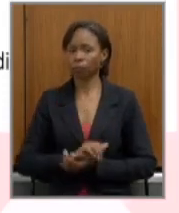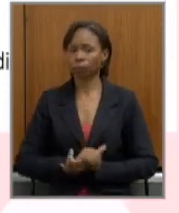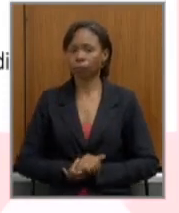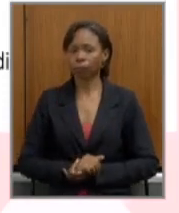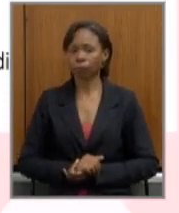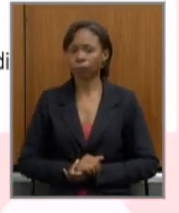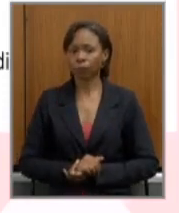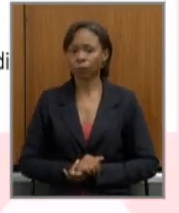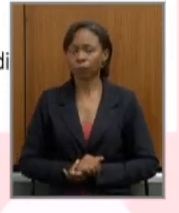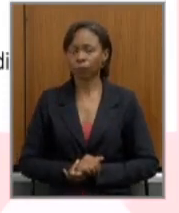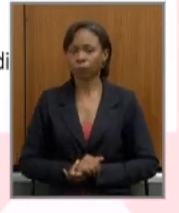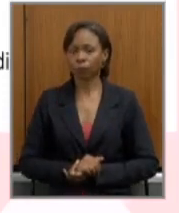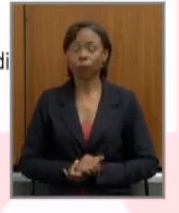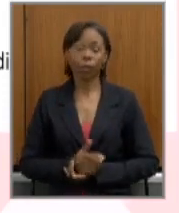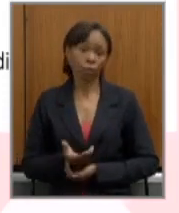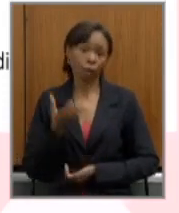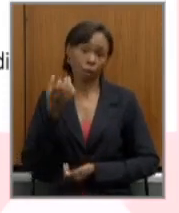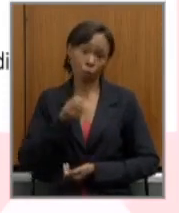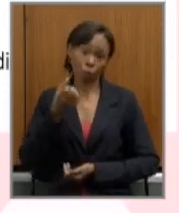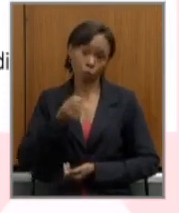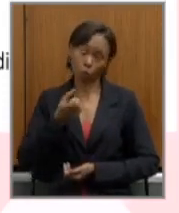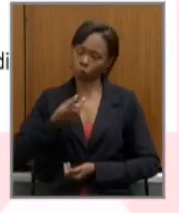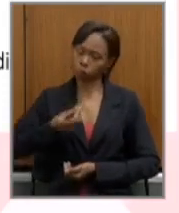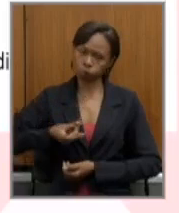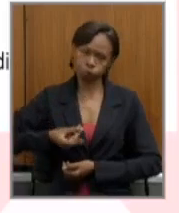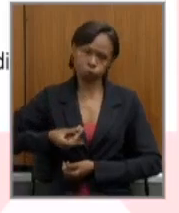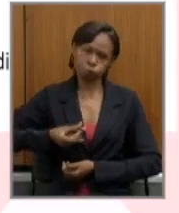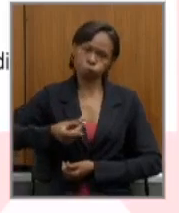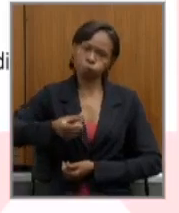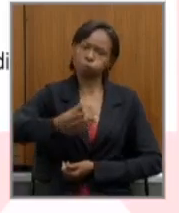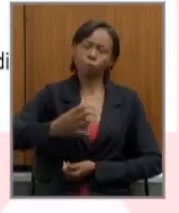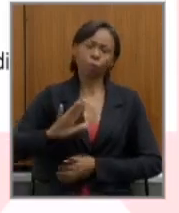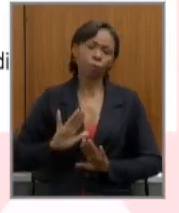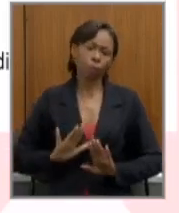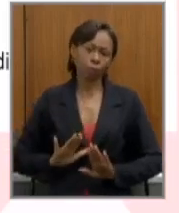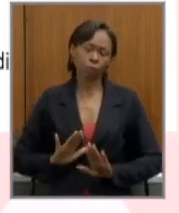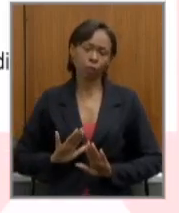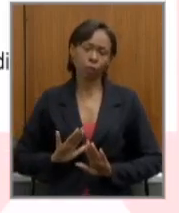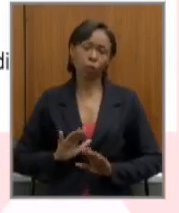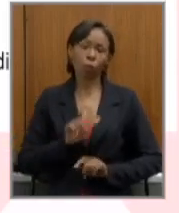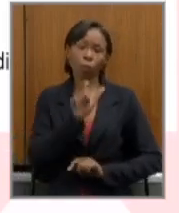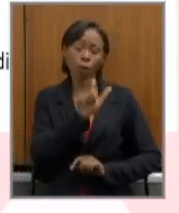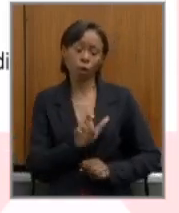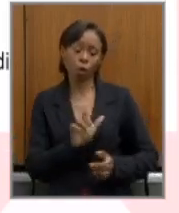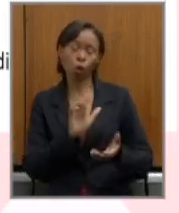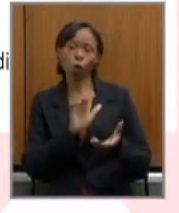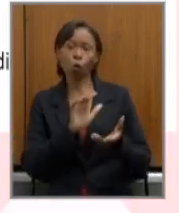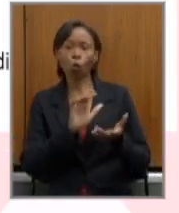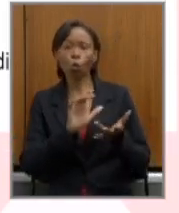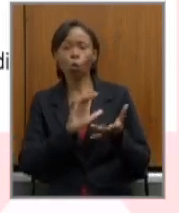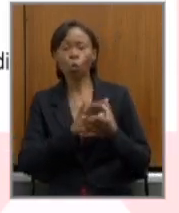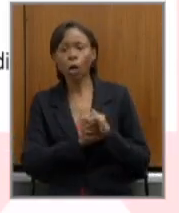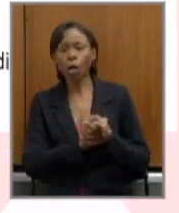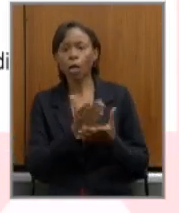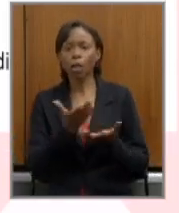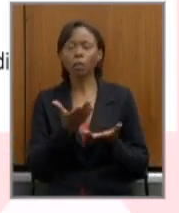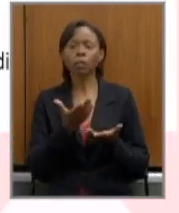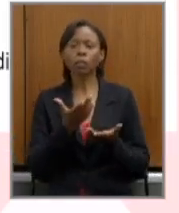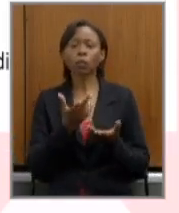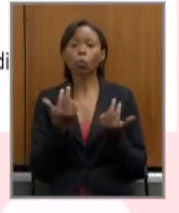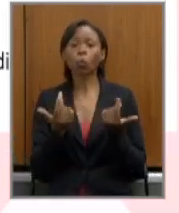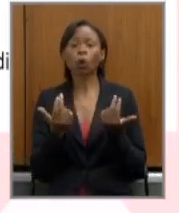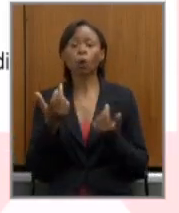Nesse caso a pensão será vitalícia para companheiro ou cônjuge com valor da pensão igual à